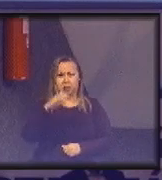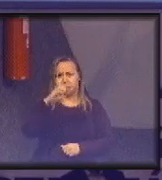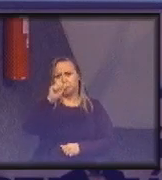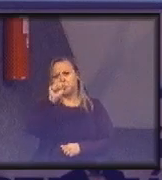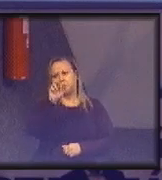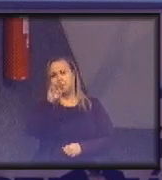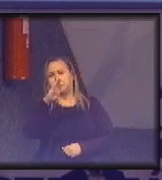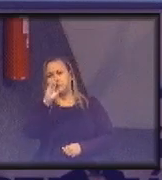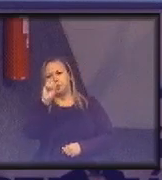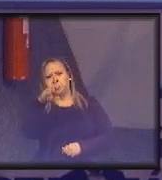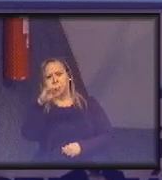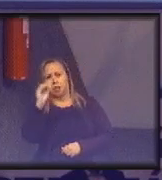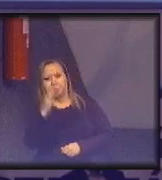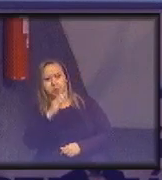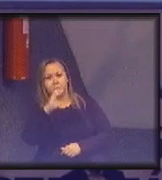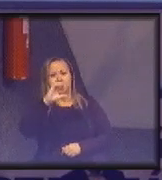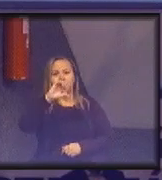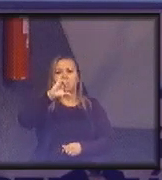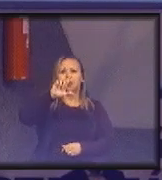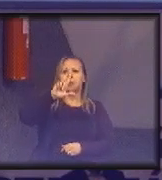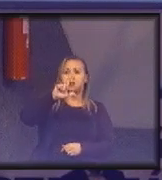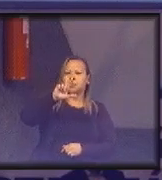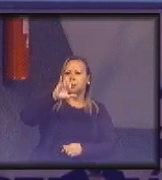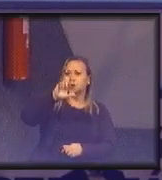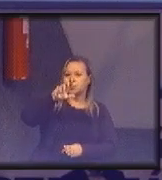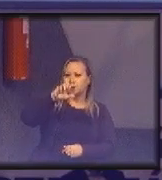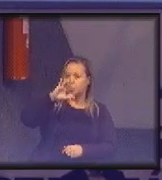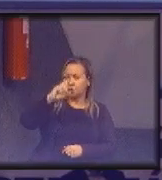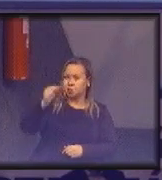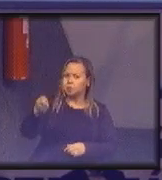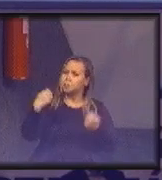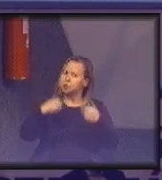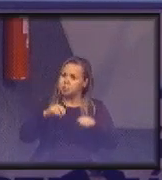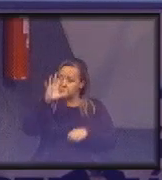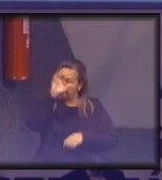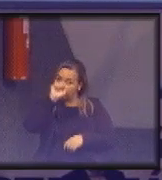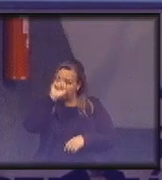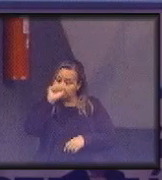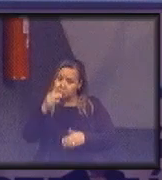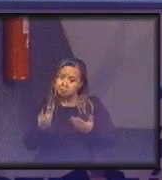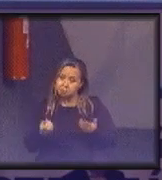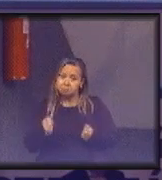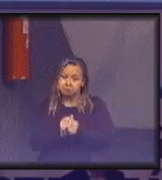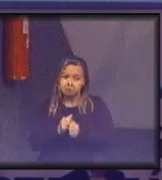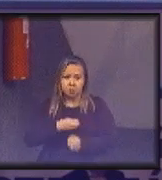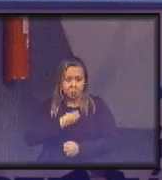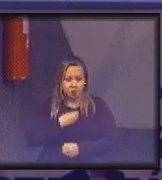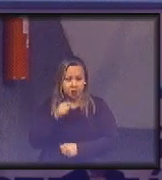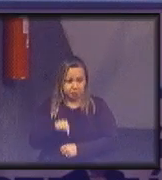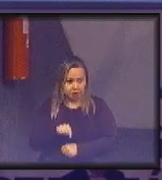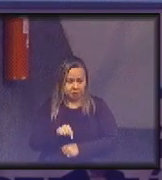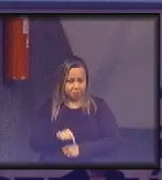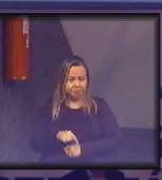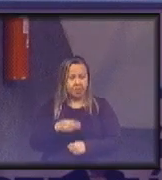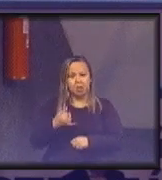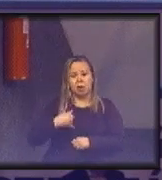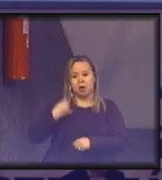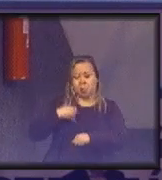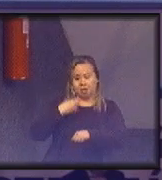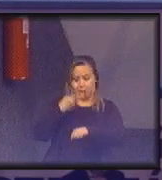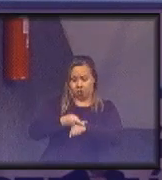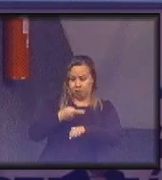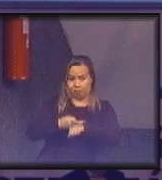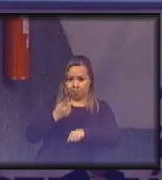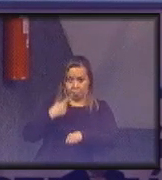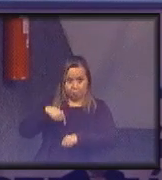silício, seja em qualquer outra forma, a gente tem que aprender a conviver com isso. Nessa idade do ferro, nós que